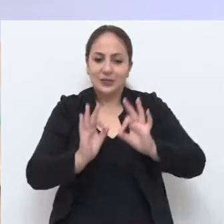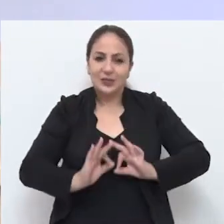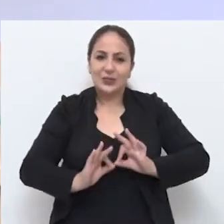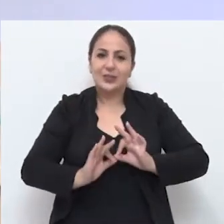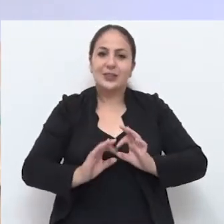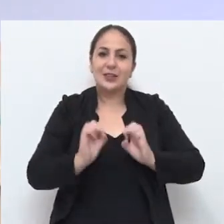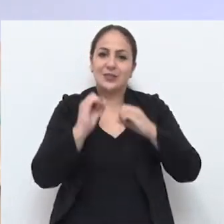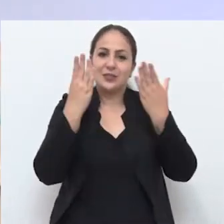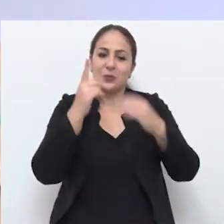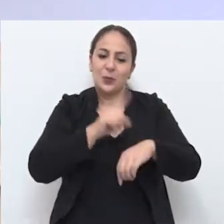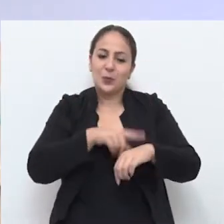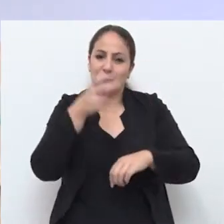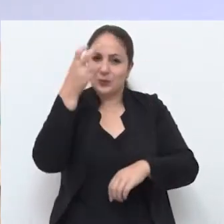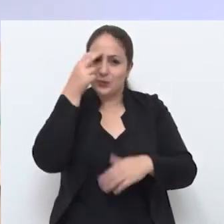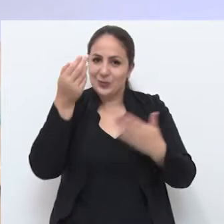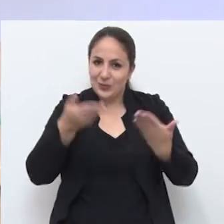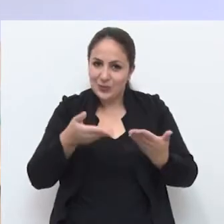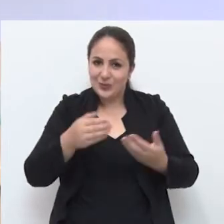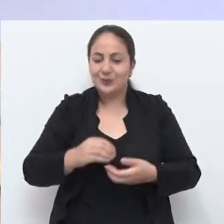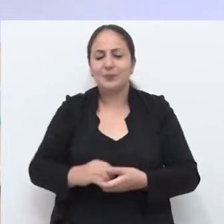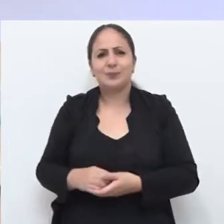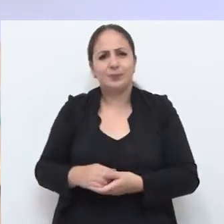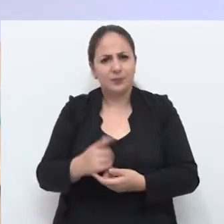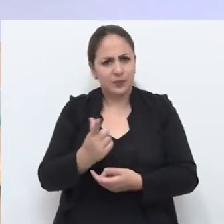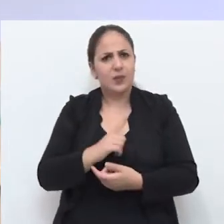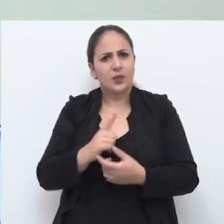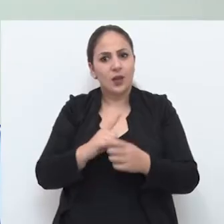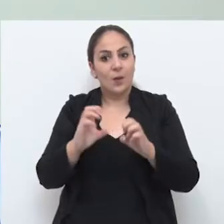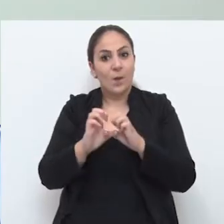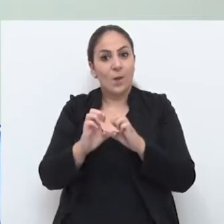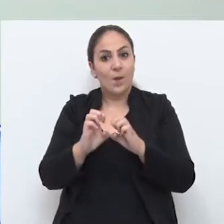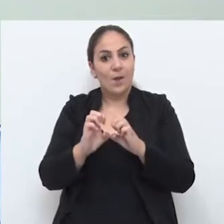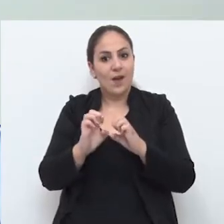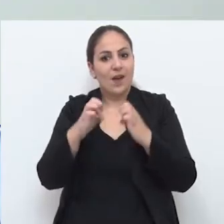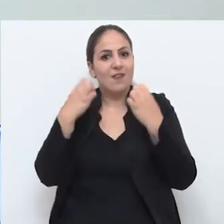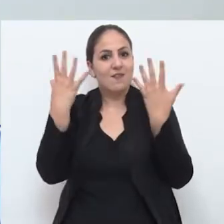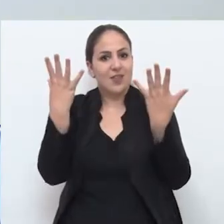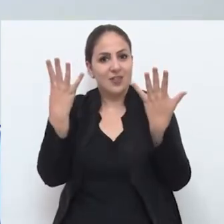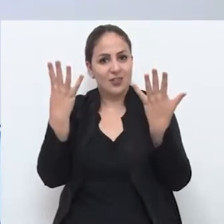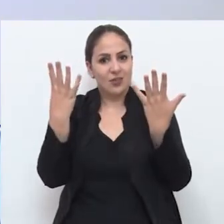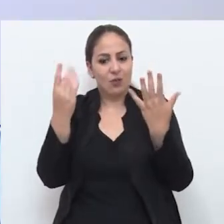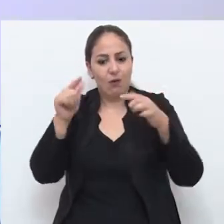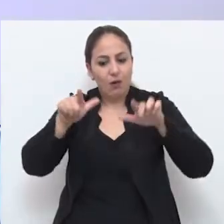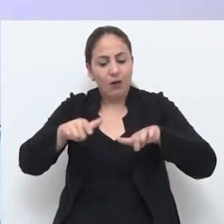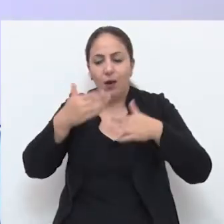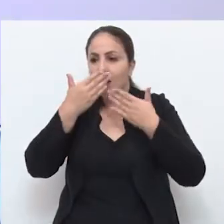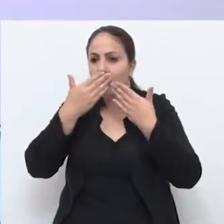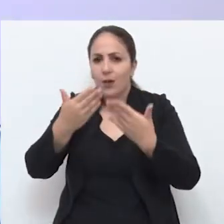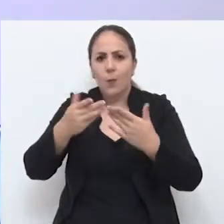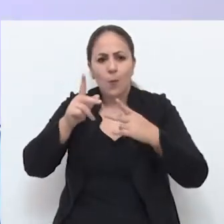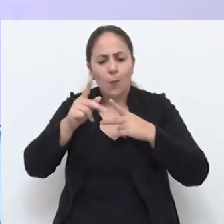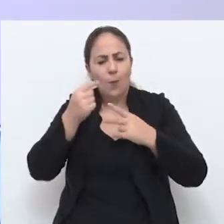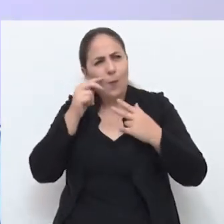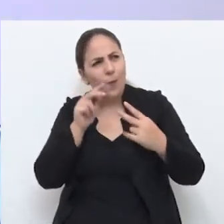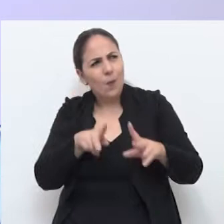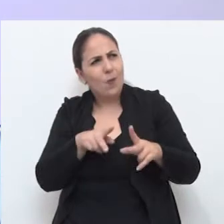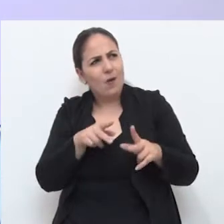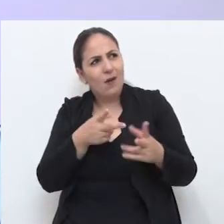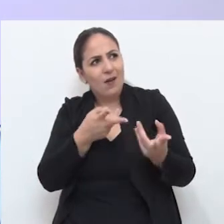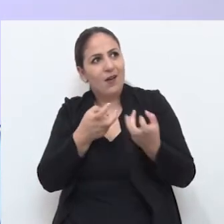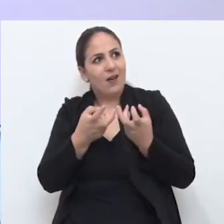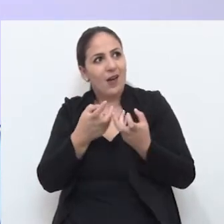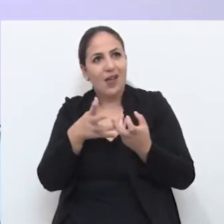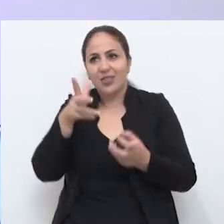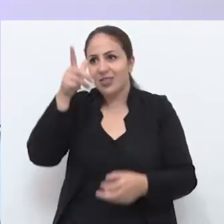organizadores desta festa no Momento Cultural de hoje. Tem um espetáculo ali na frente para o público. O público